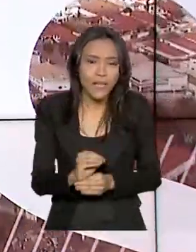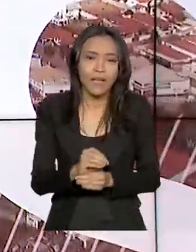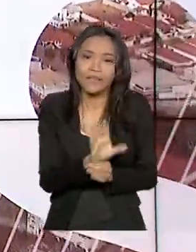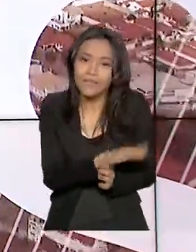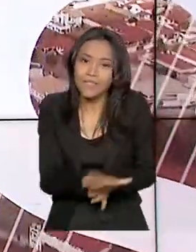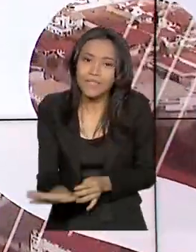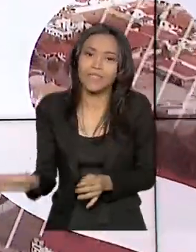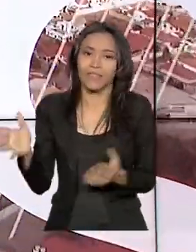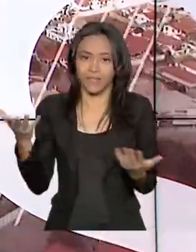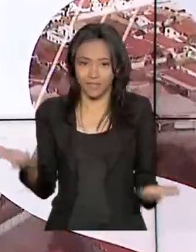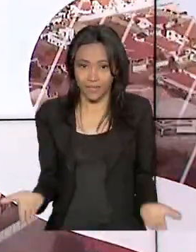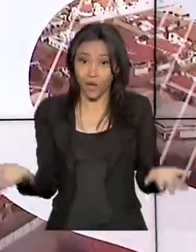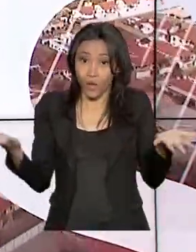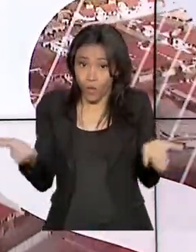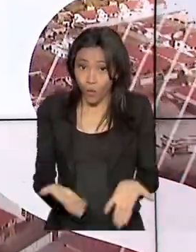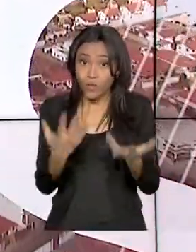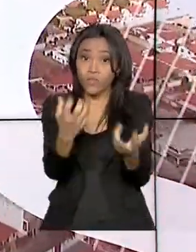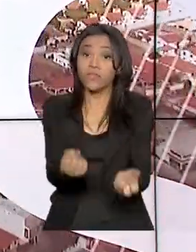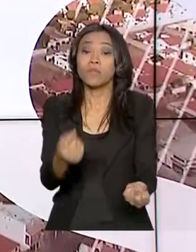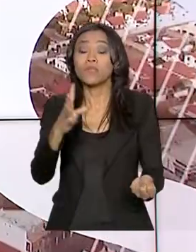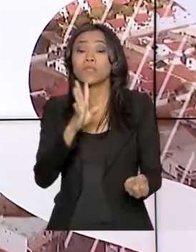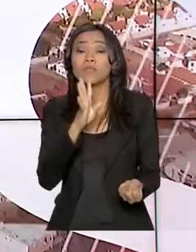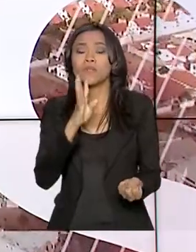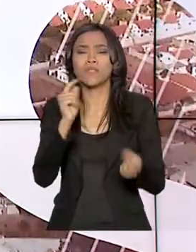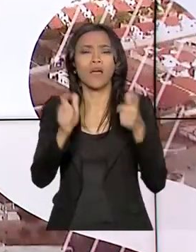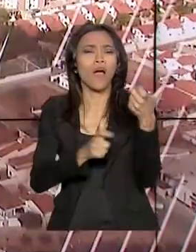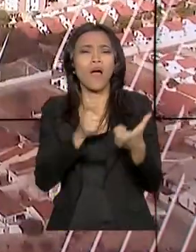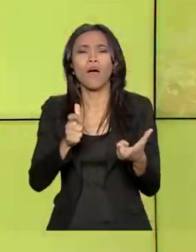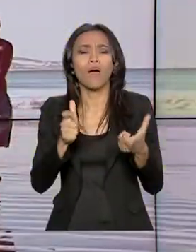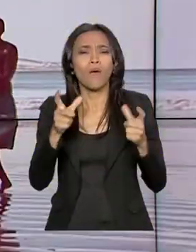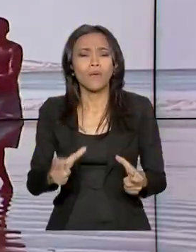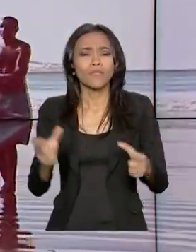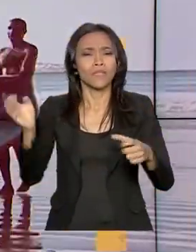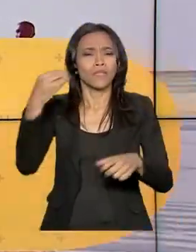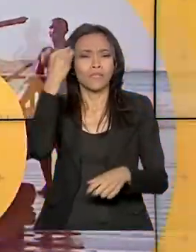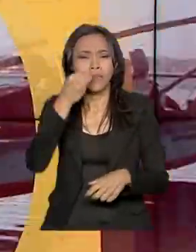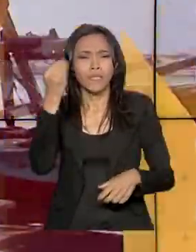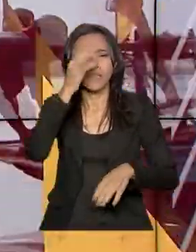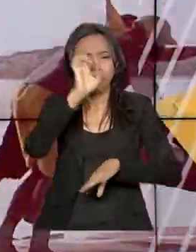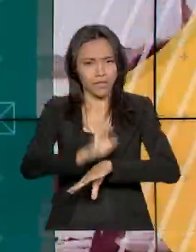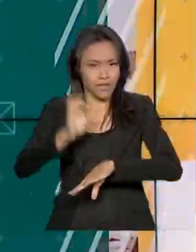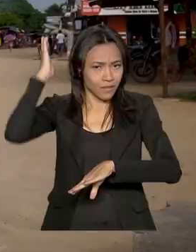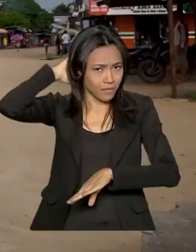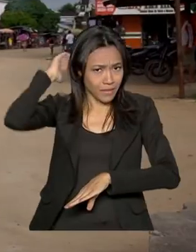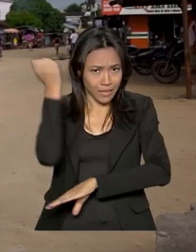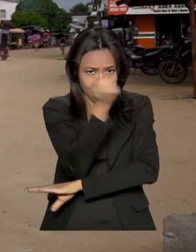infância. Hoje vamos conhecer como tem sido a experiência no Pará, em plena floresta amazônica.